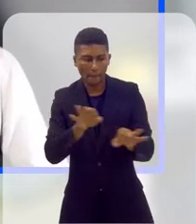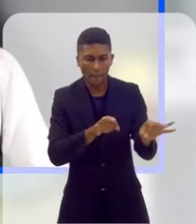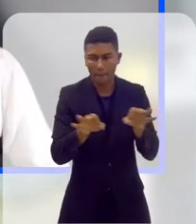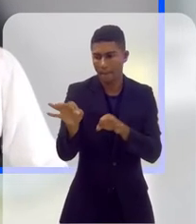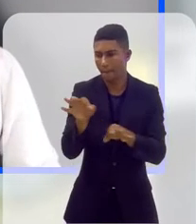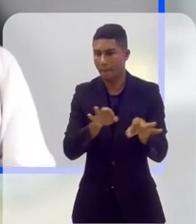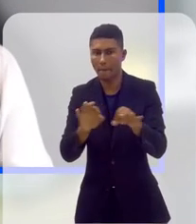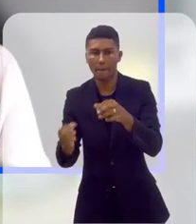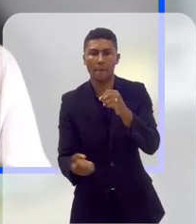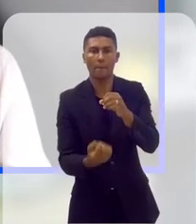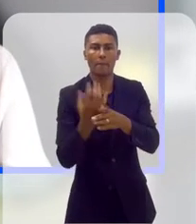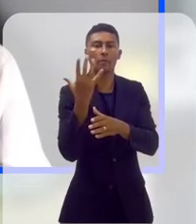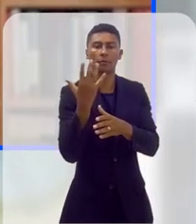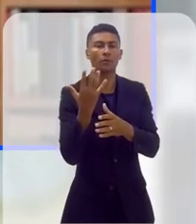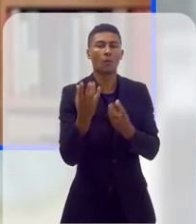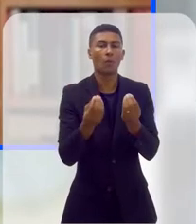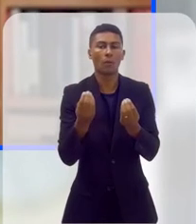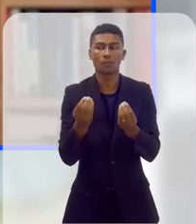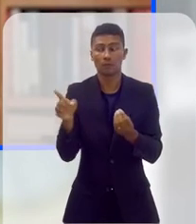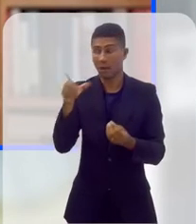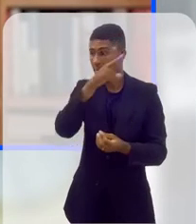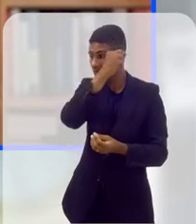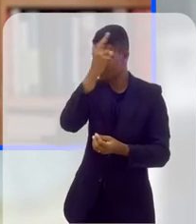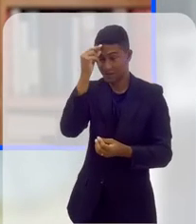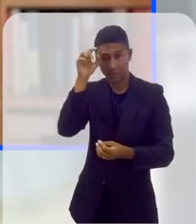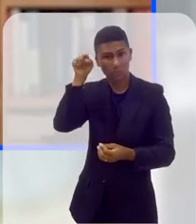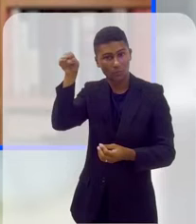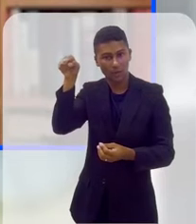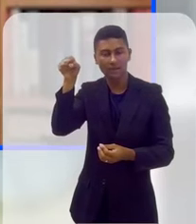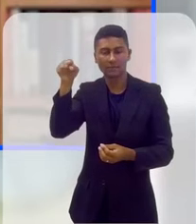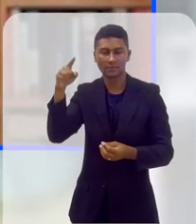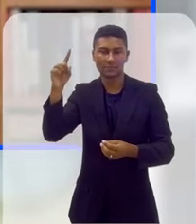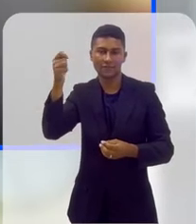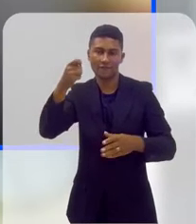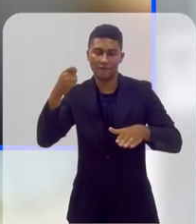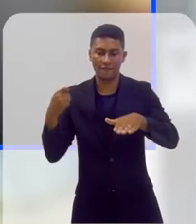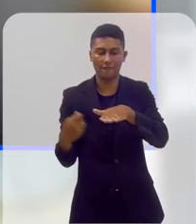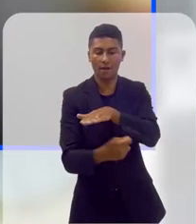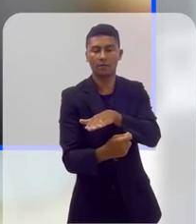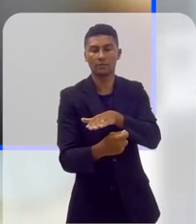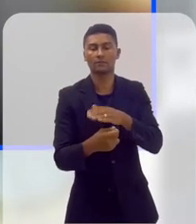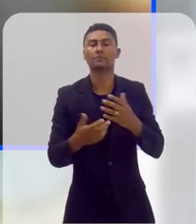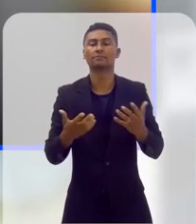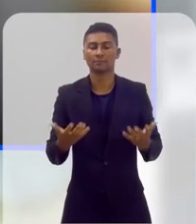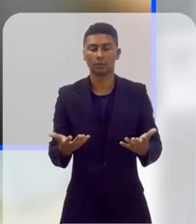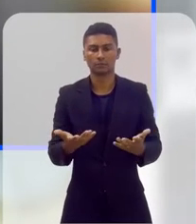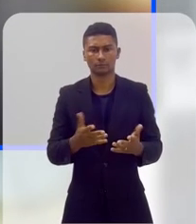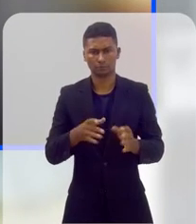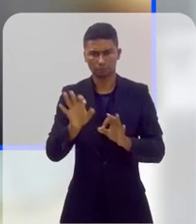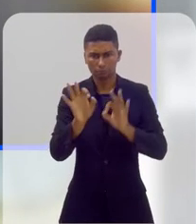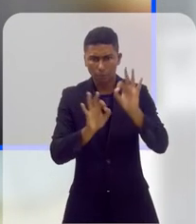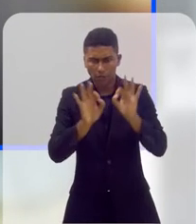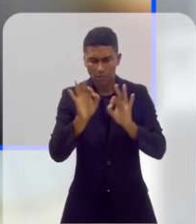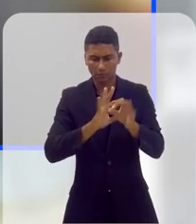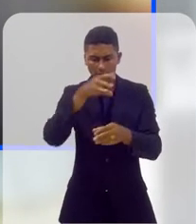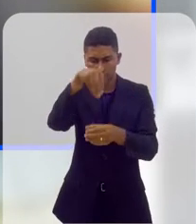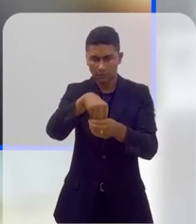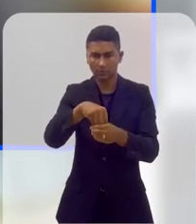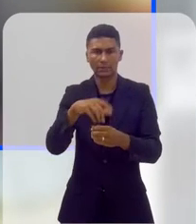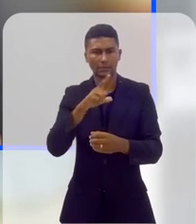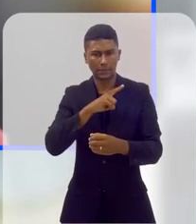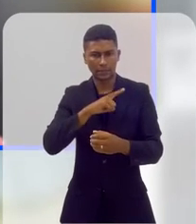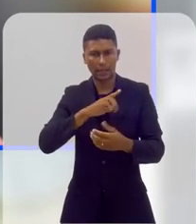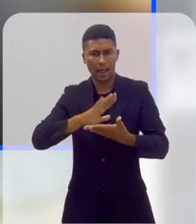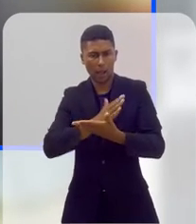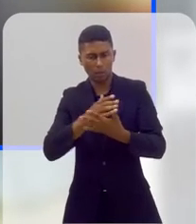demandas. Então, nós construímos esse projeto com financiamento da Prefeitura e colocamos dentro desse projeto